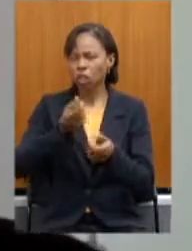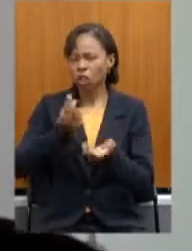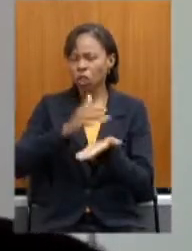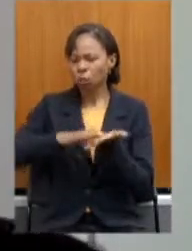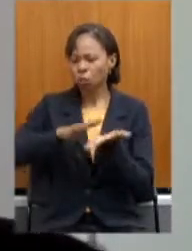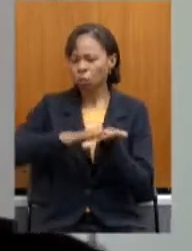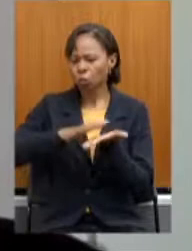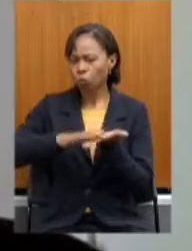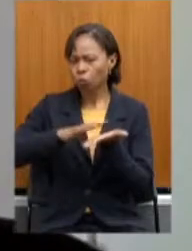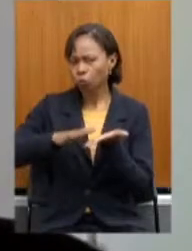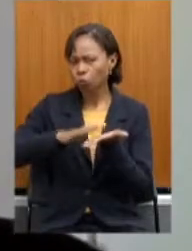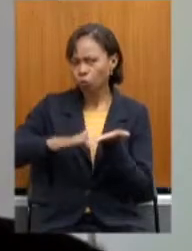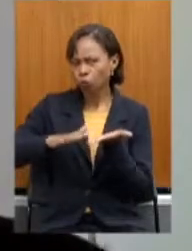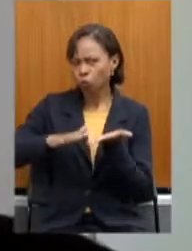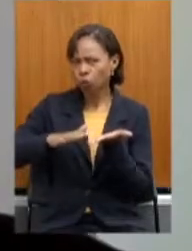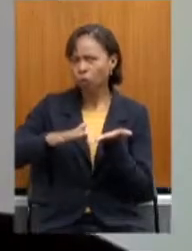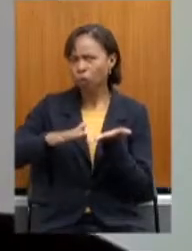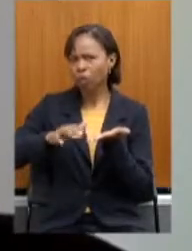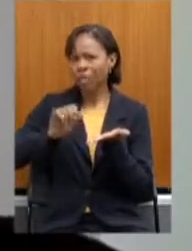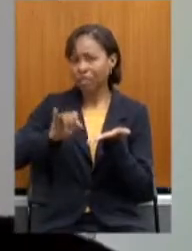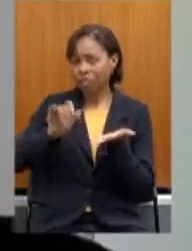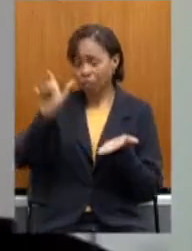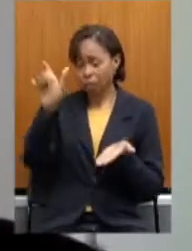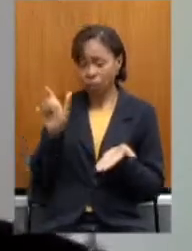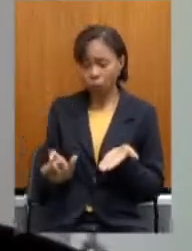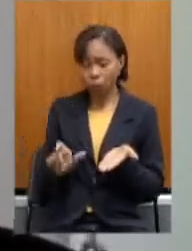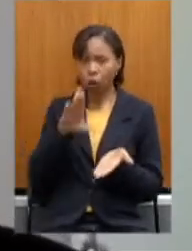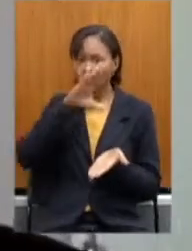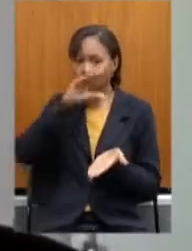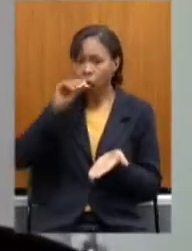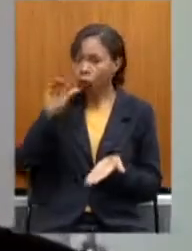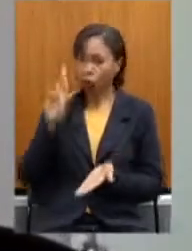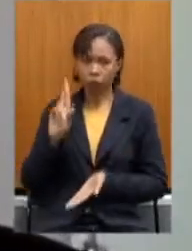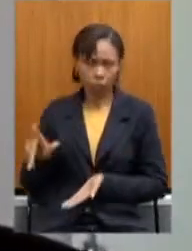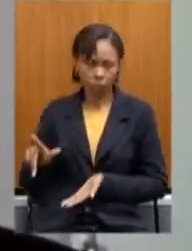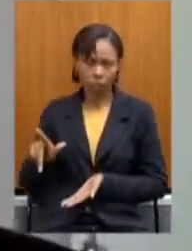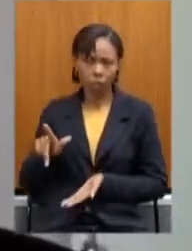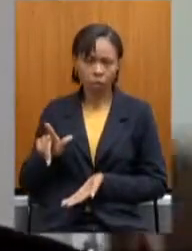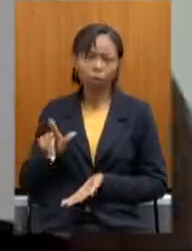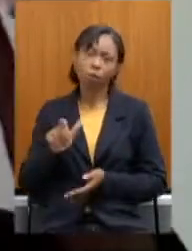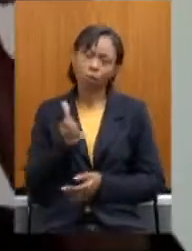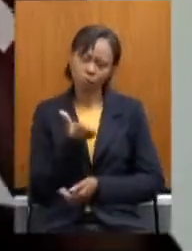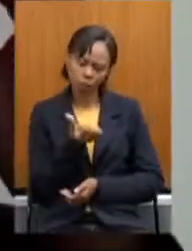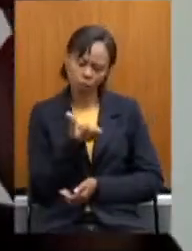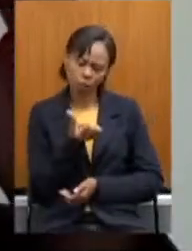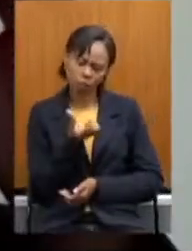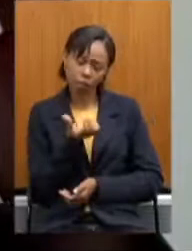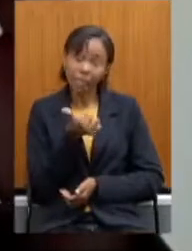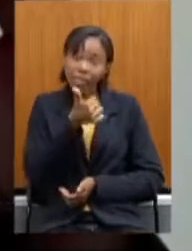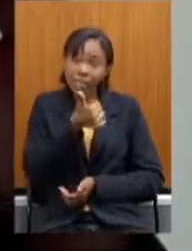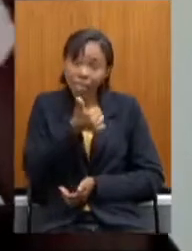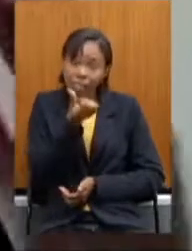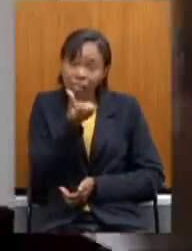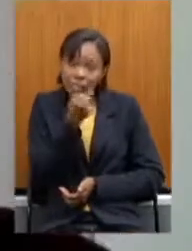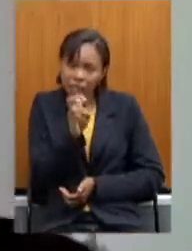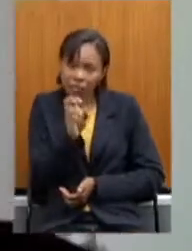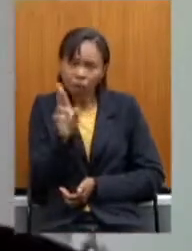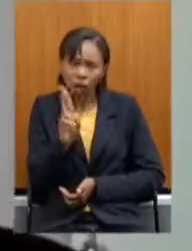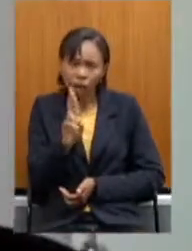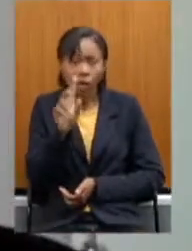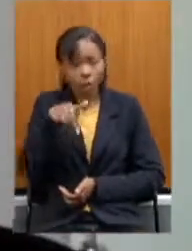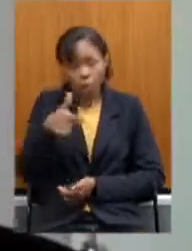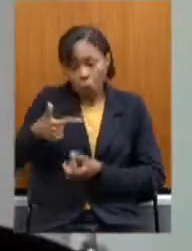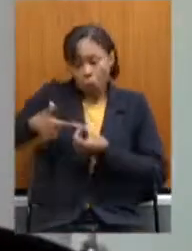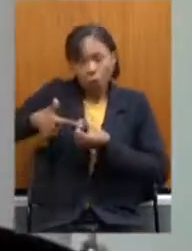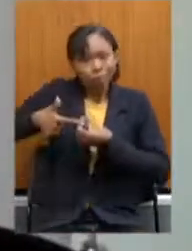aí quem não é servidor vai dimensionar. Por exemplo, R$175 é um tanque de gasolina, hoje, em média, no Estado de